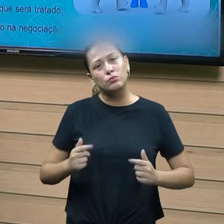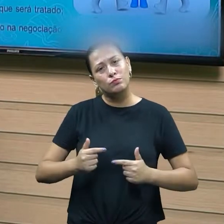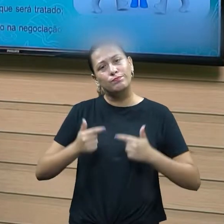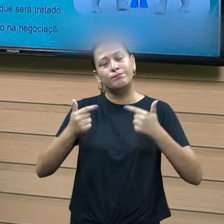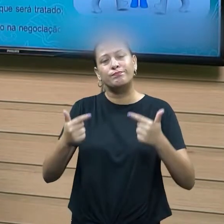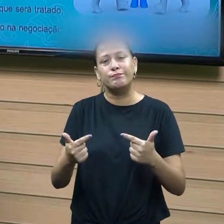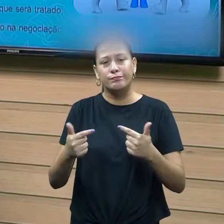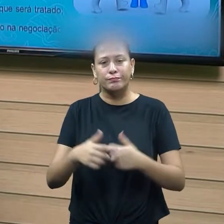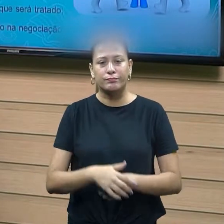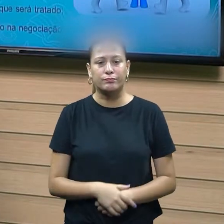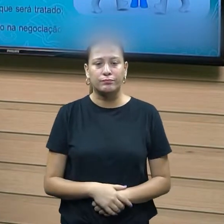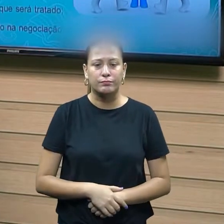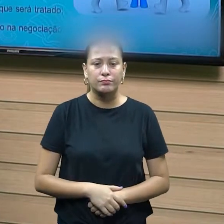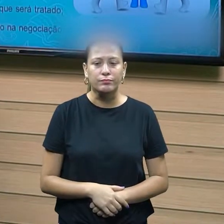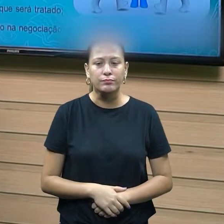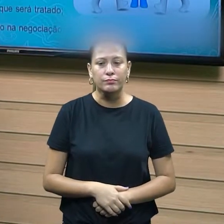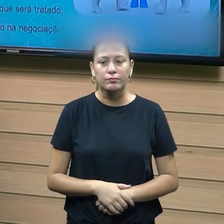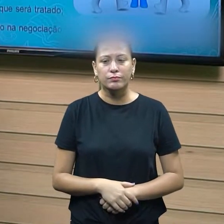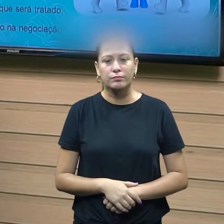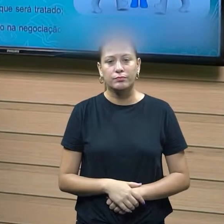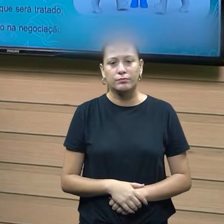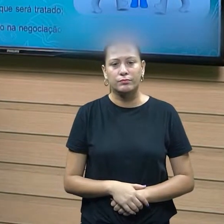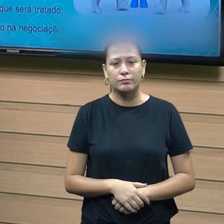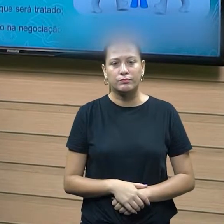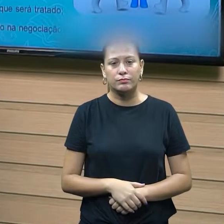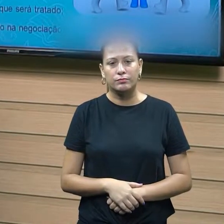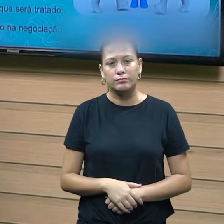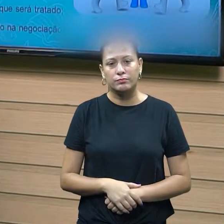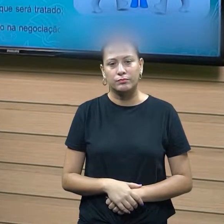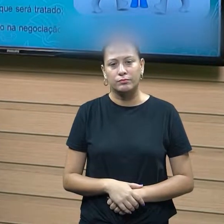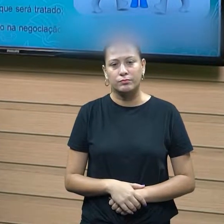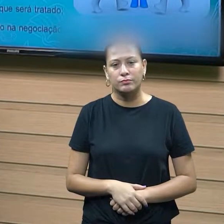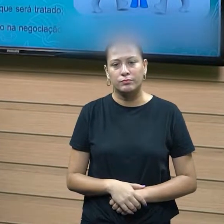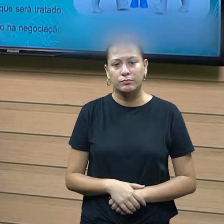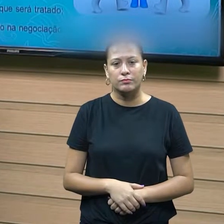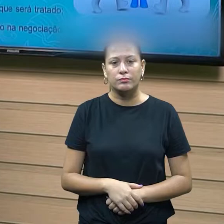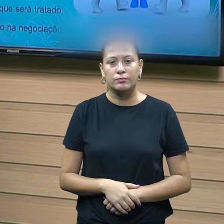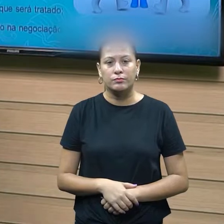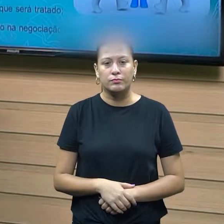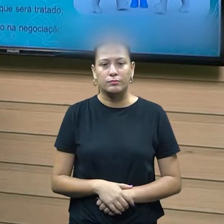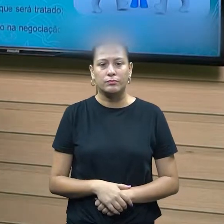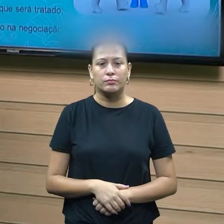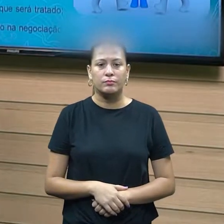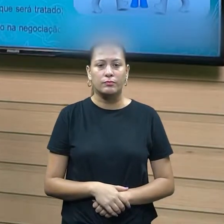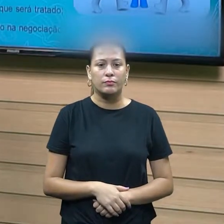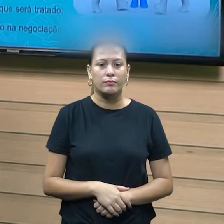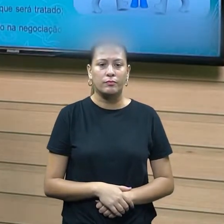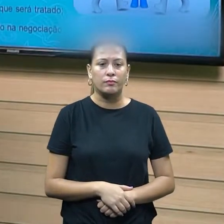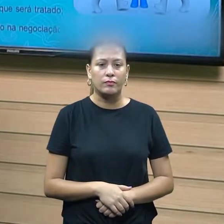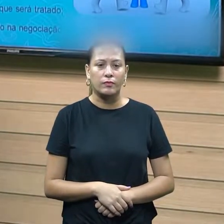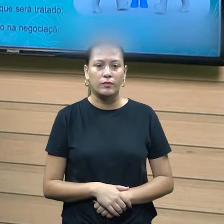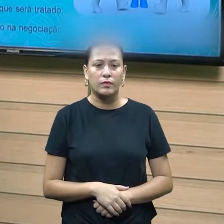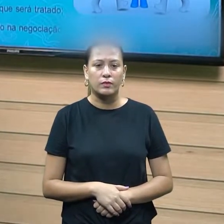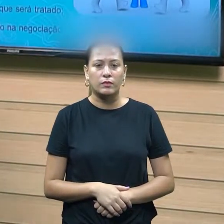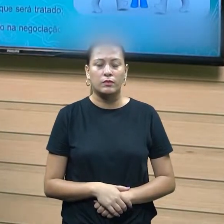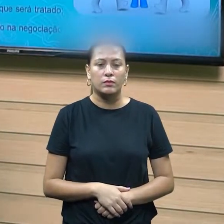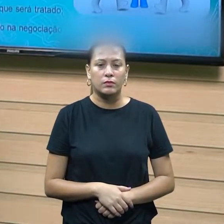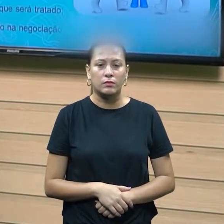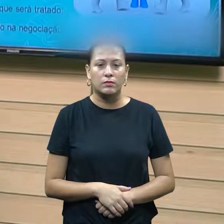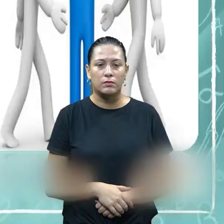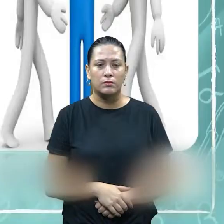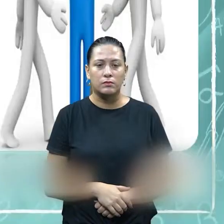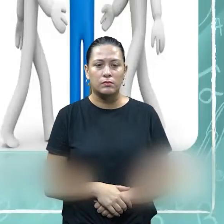vez mais o que vai divergir da minha negociação eu quero buscar justamente é selecionar e